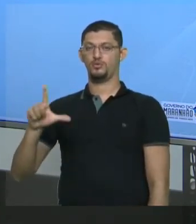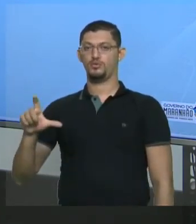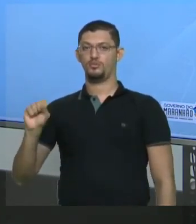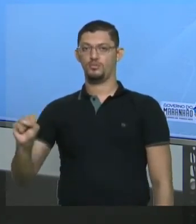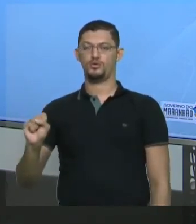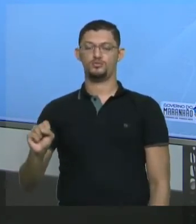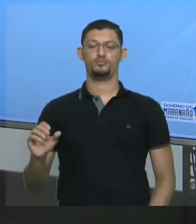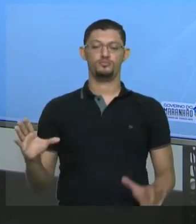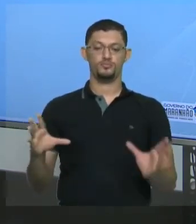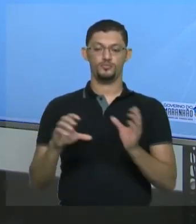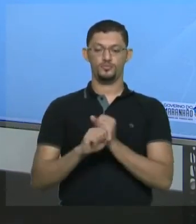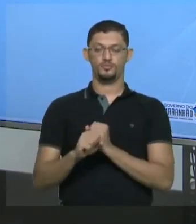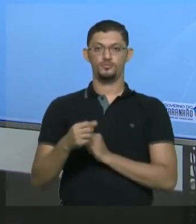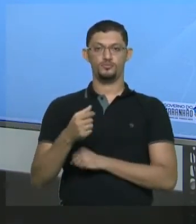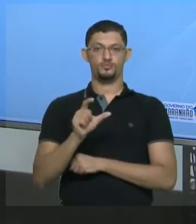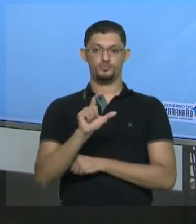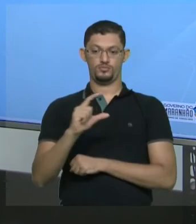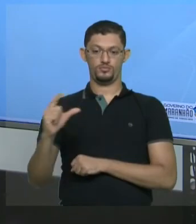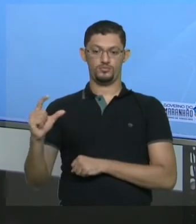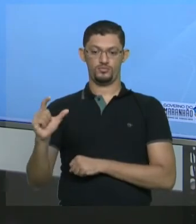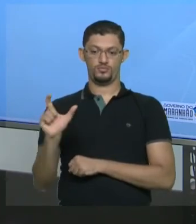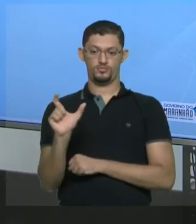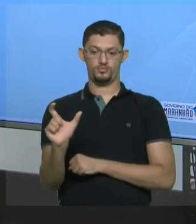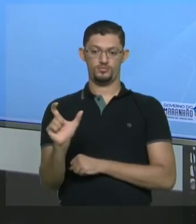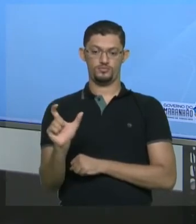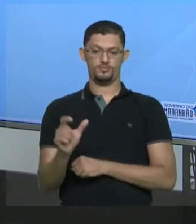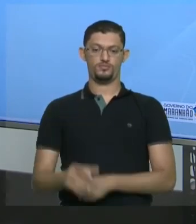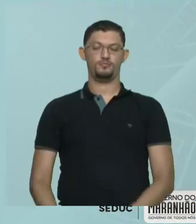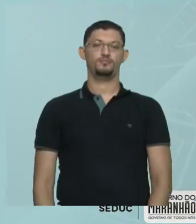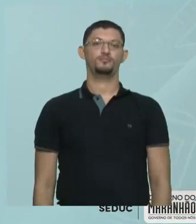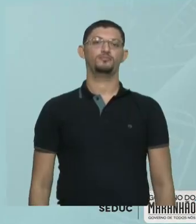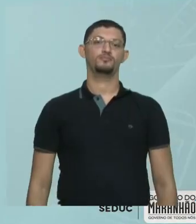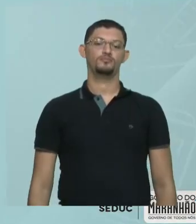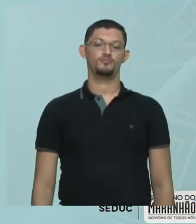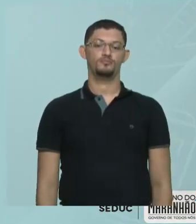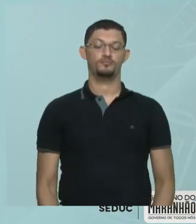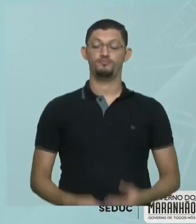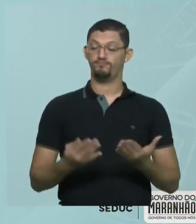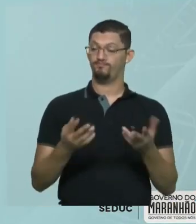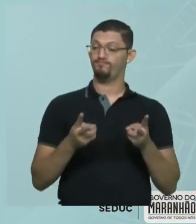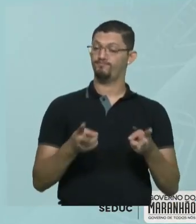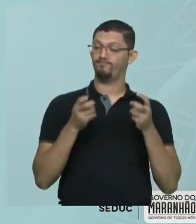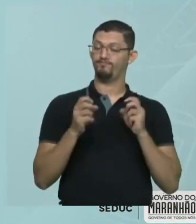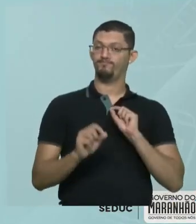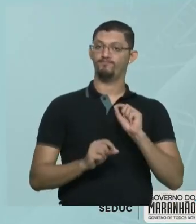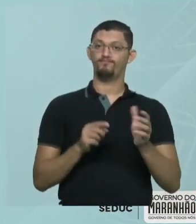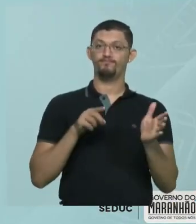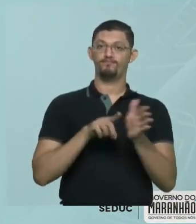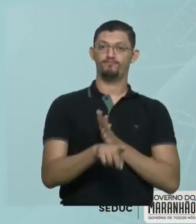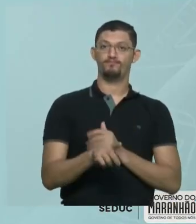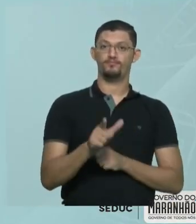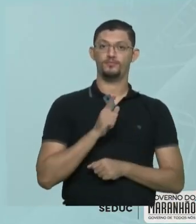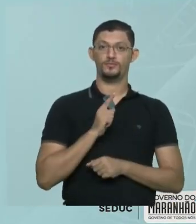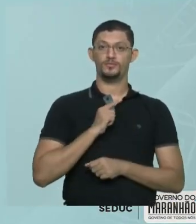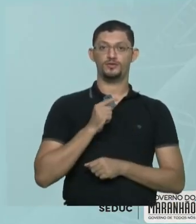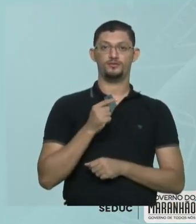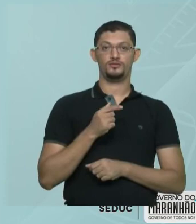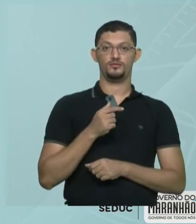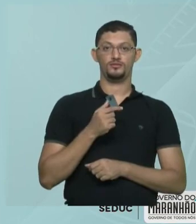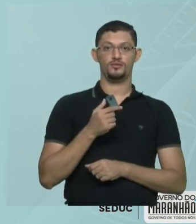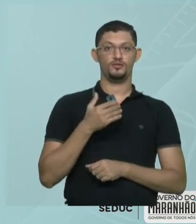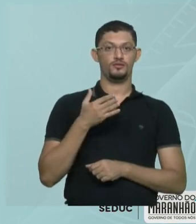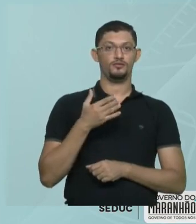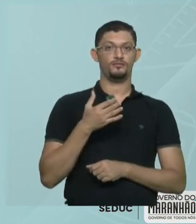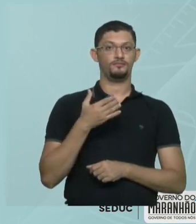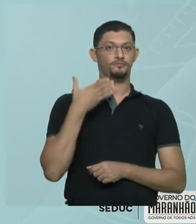Somando todo mundo, vai dar 342 gramas para cada mol de matéria. Então, perceba que ele, na questão, me deu apenas a